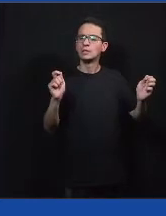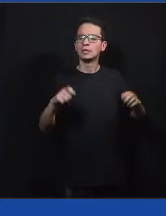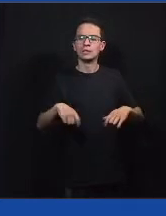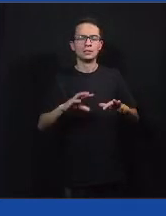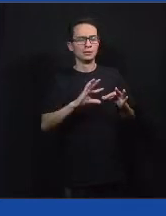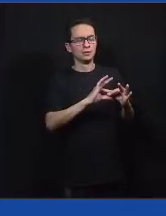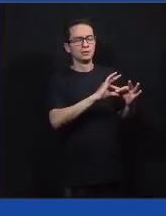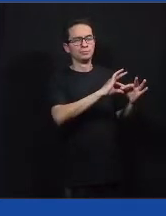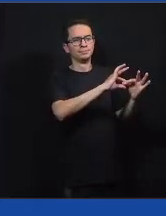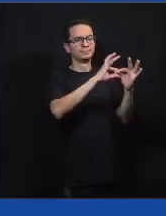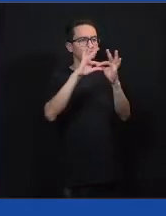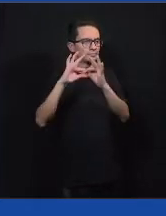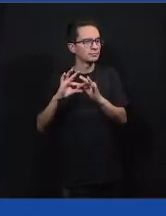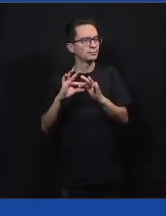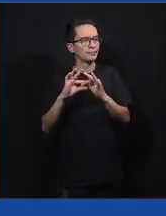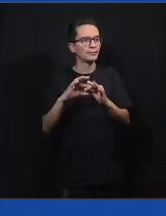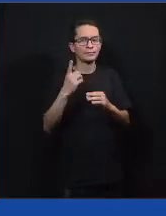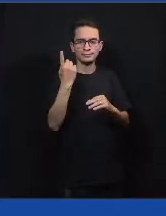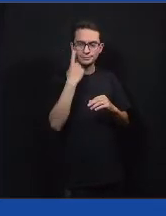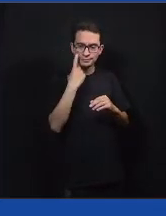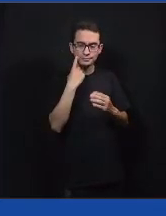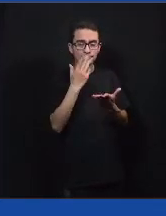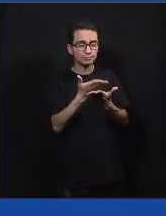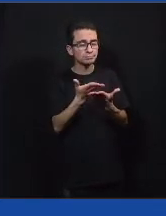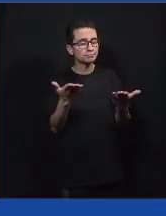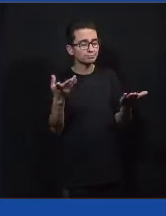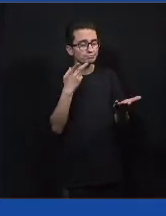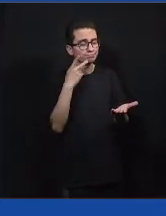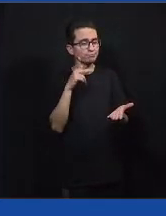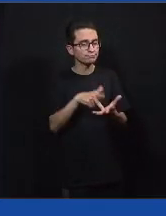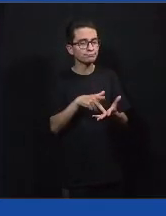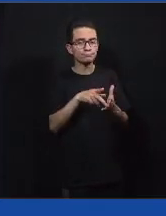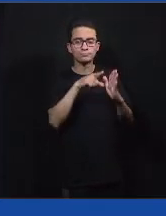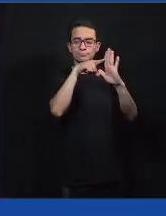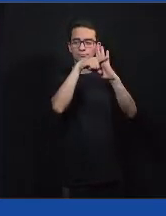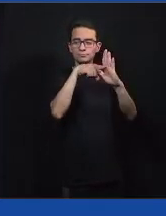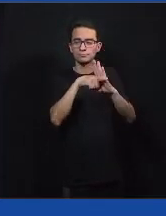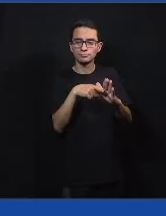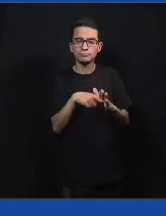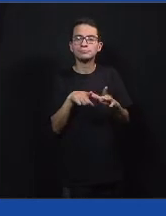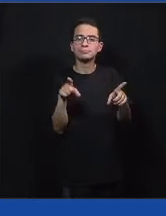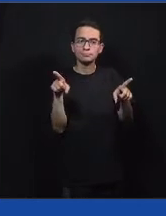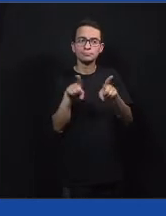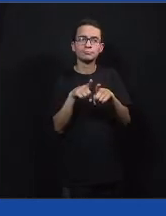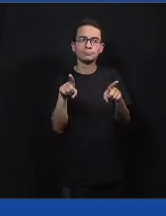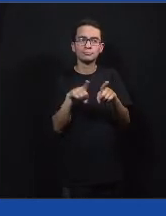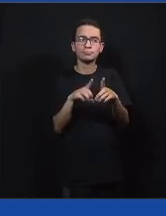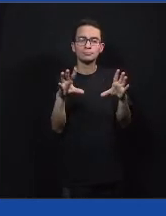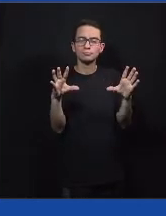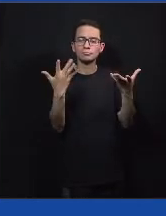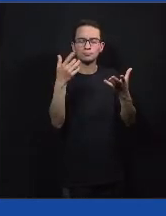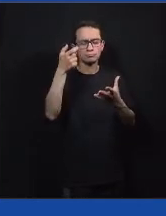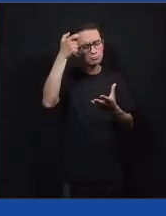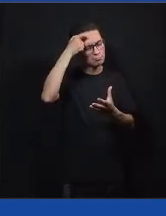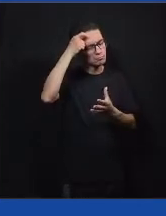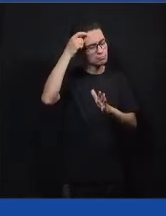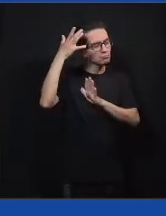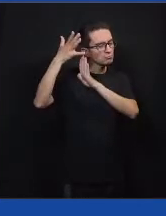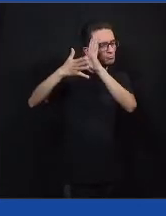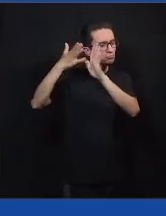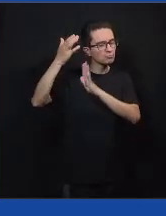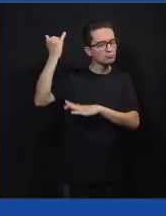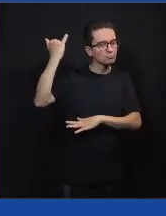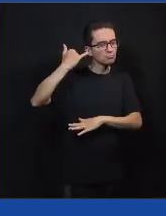conseguiu analisar elas de fato. e isso causa uma consciência da desigualdade de